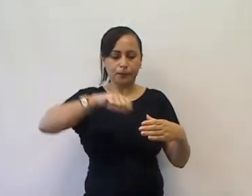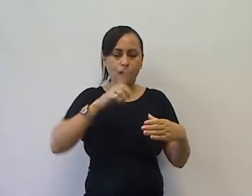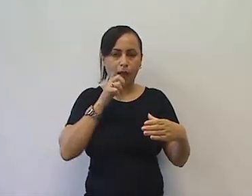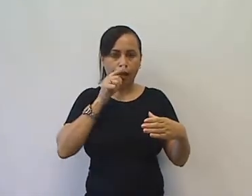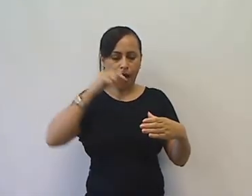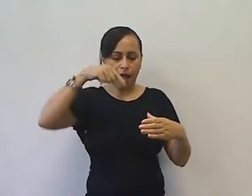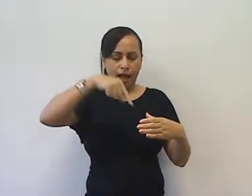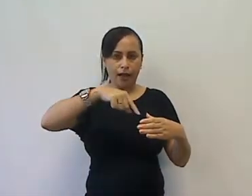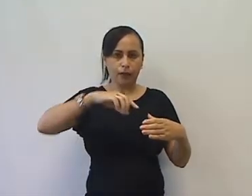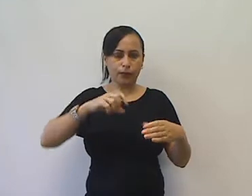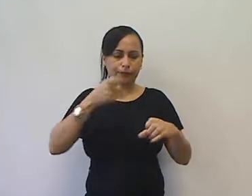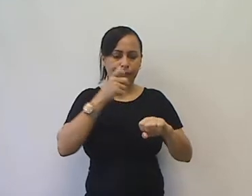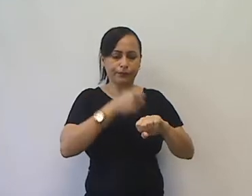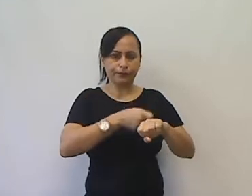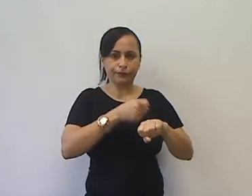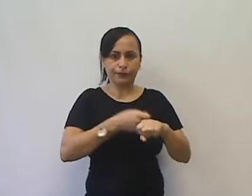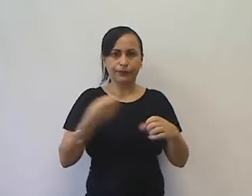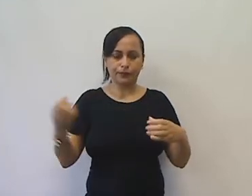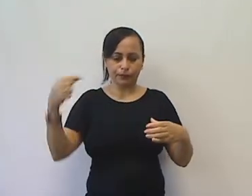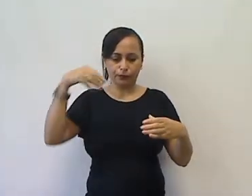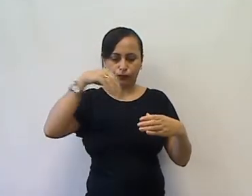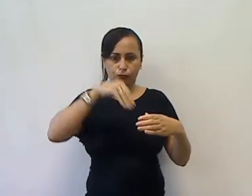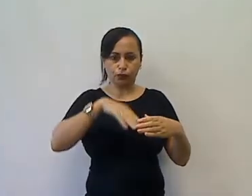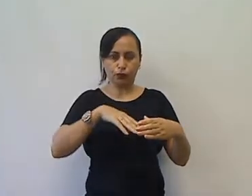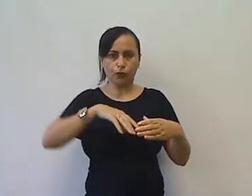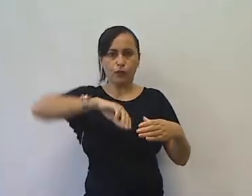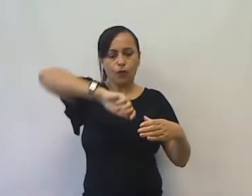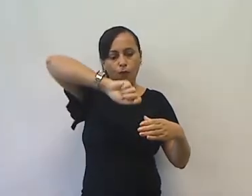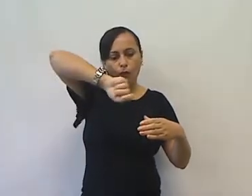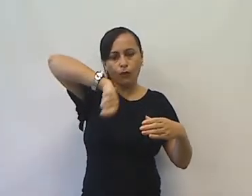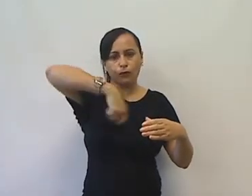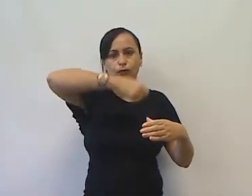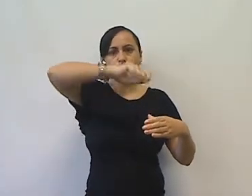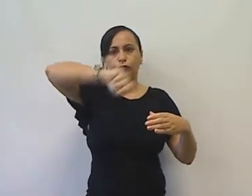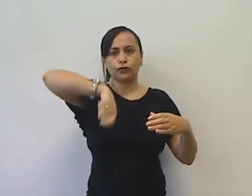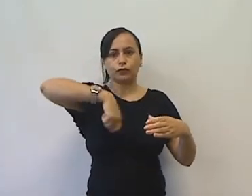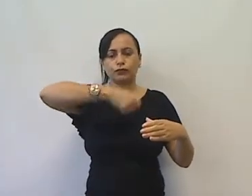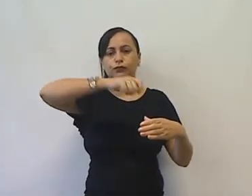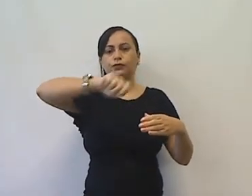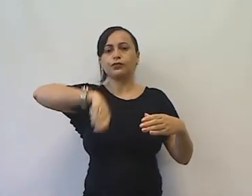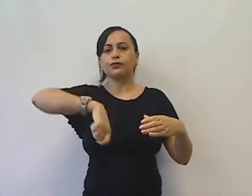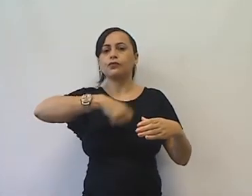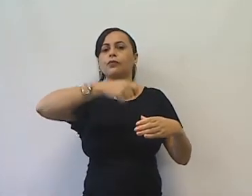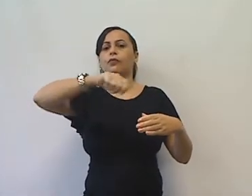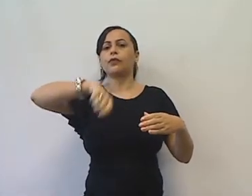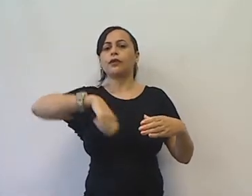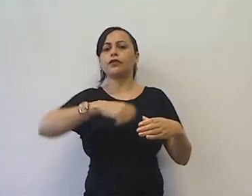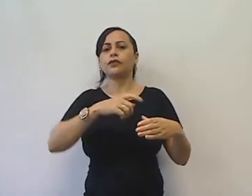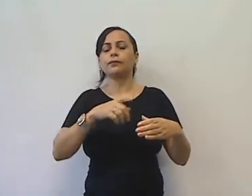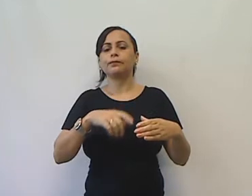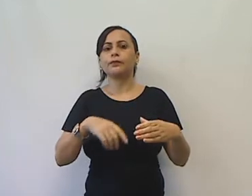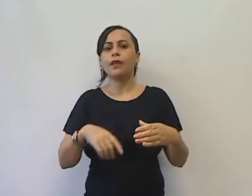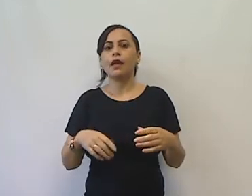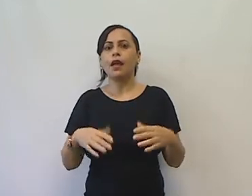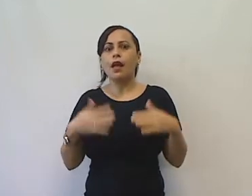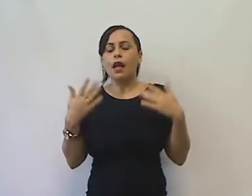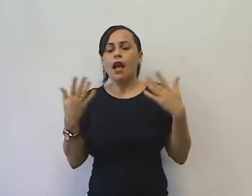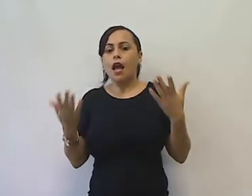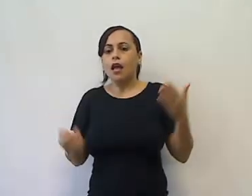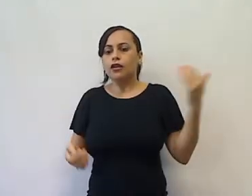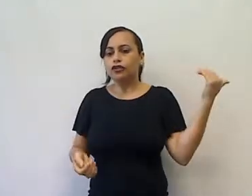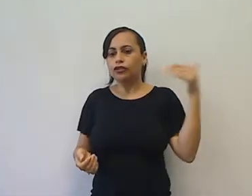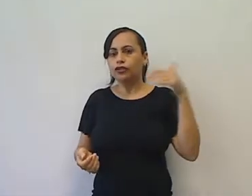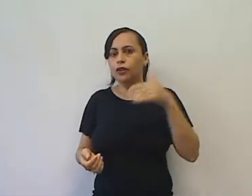Ficou ali por um bom tempo. De repente, quem aparece na porteira? Apareceu